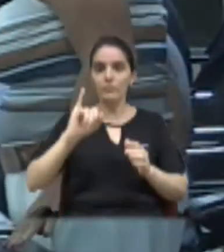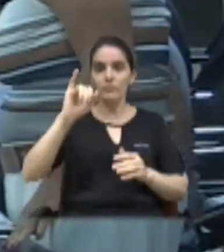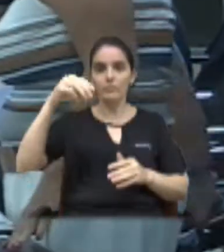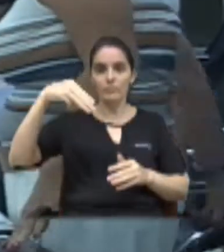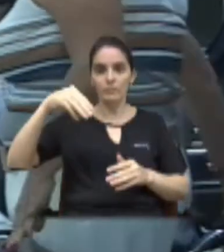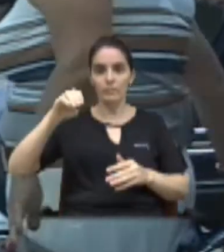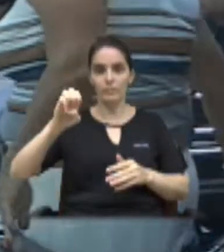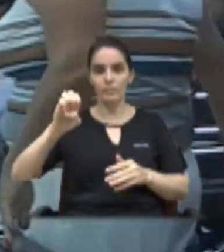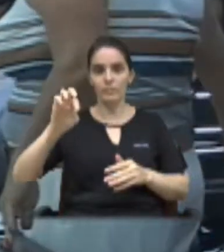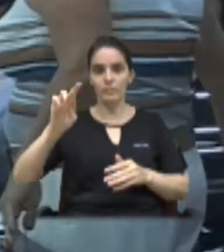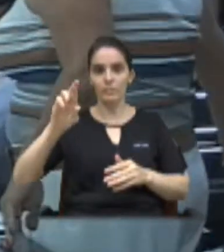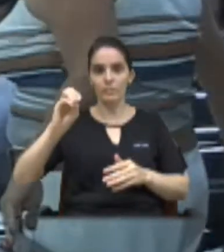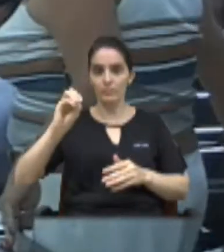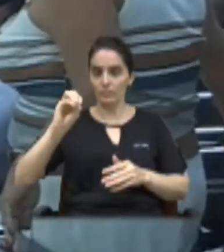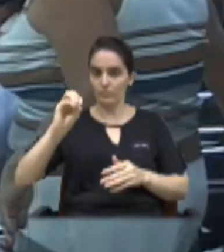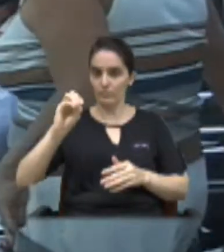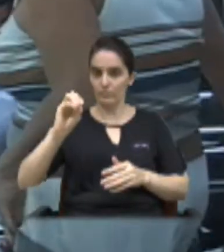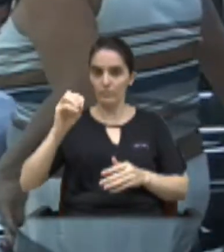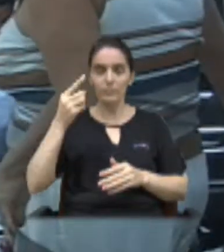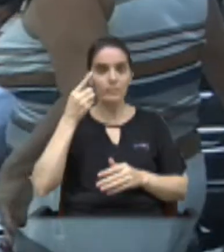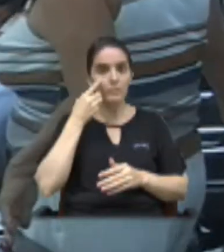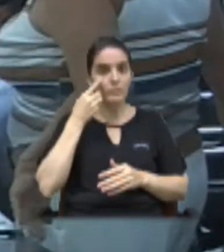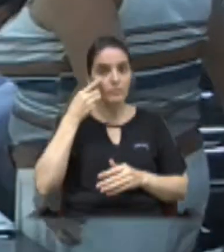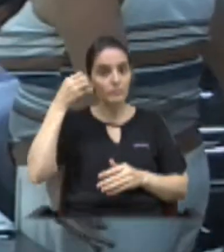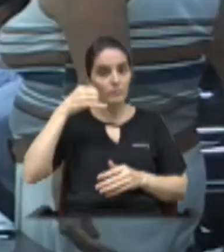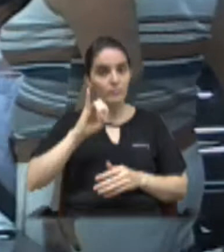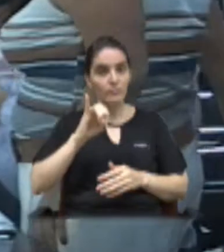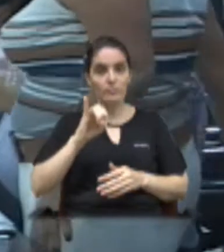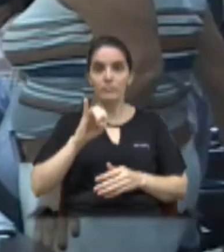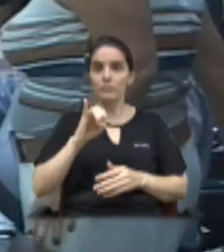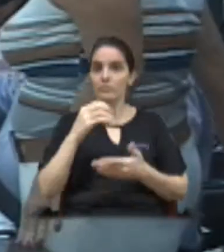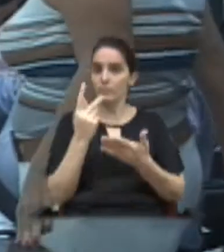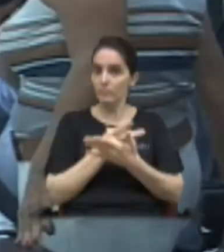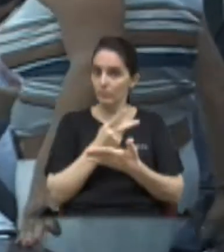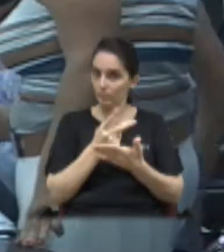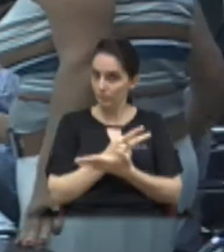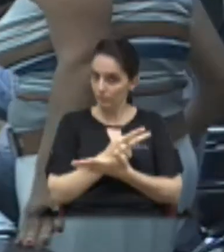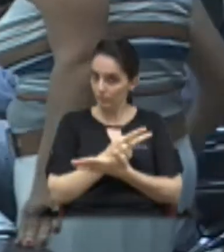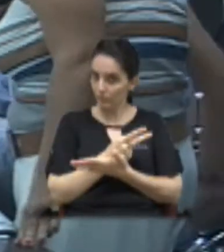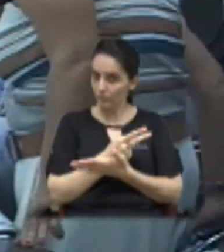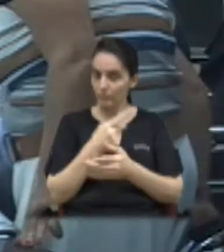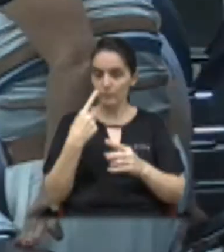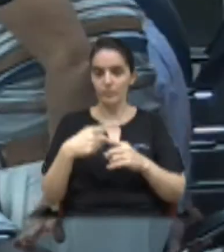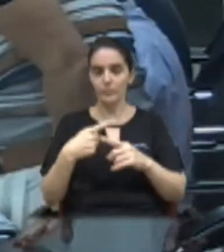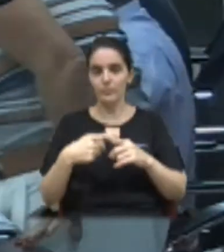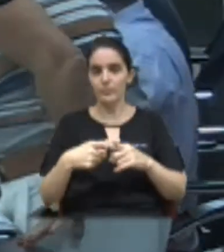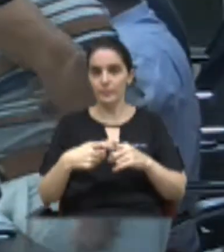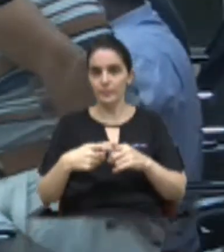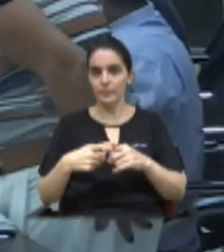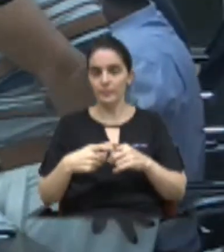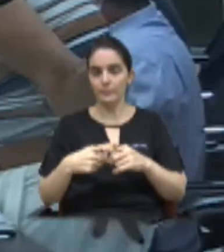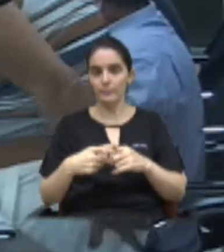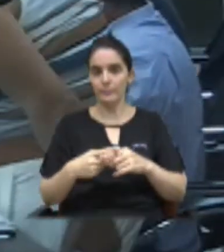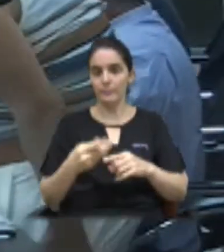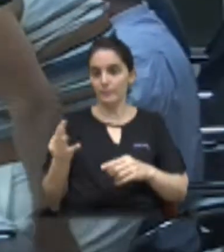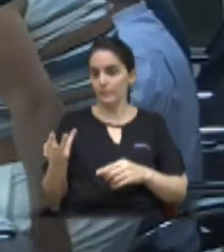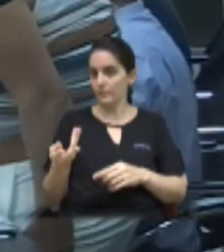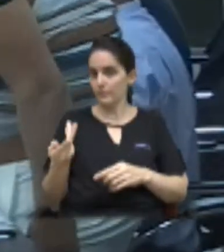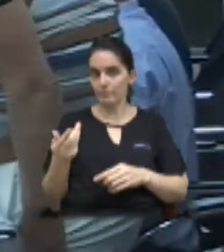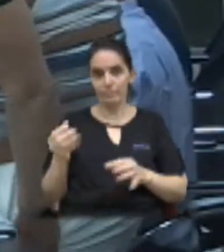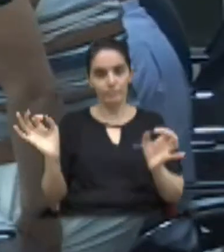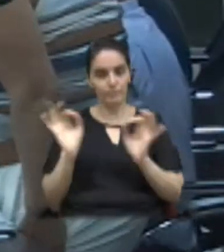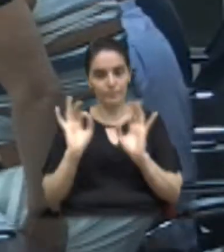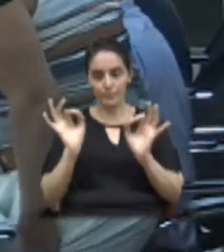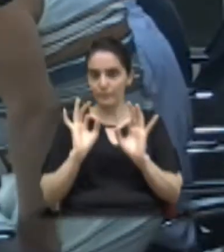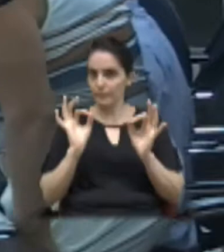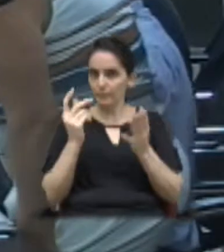observar se tivesse alguns erros materiais, que na parte dele, como você disse muito bem, não tinha erro, porque